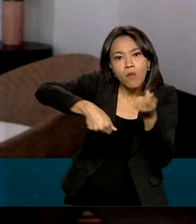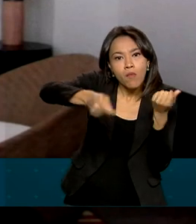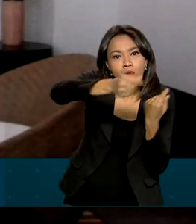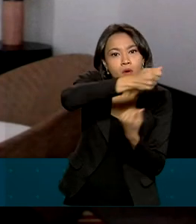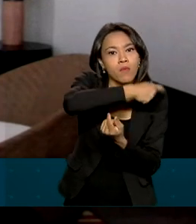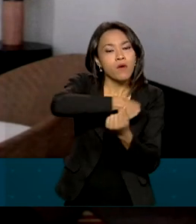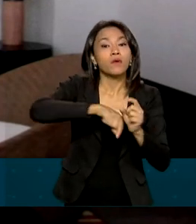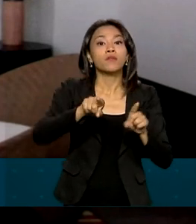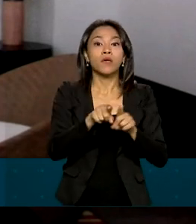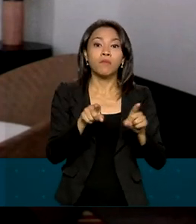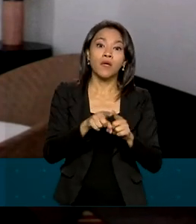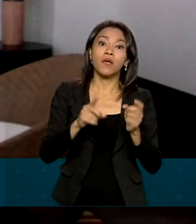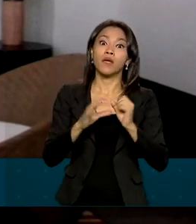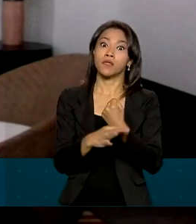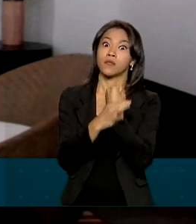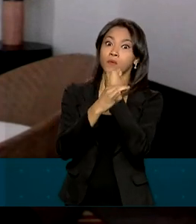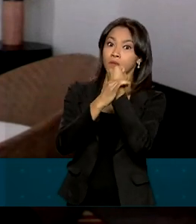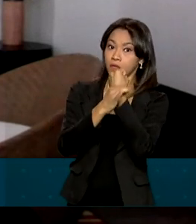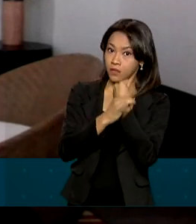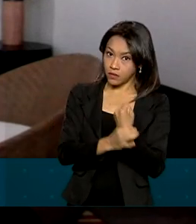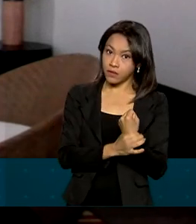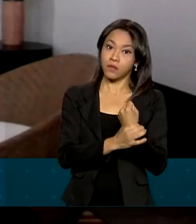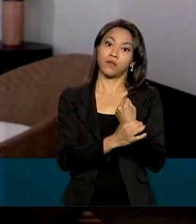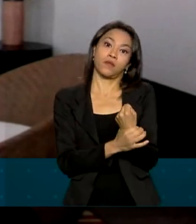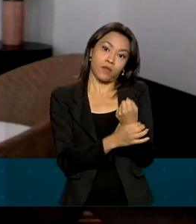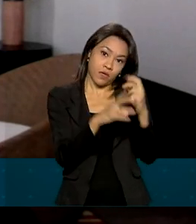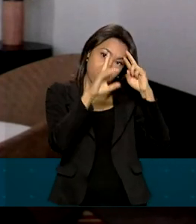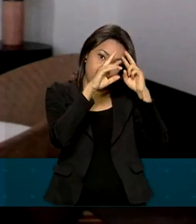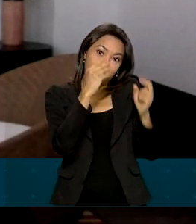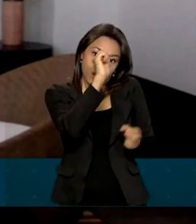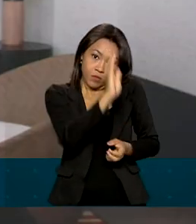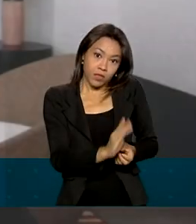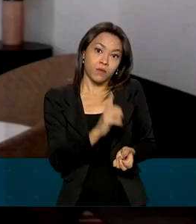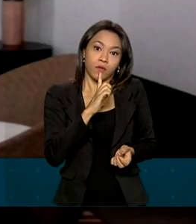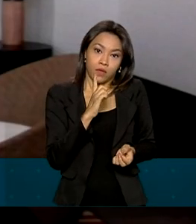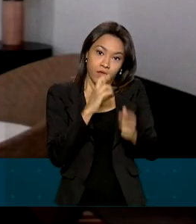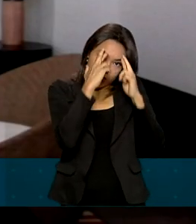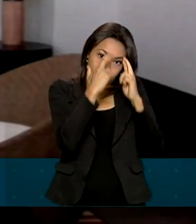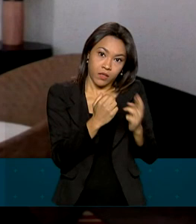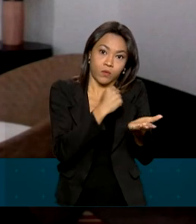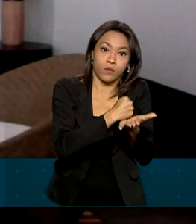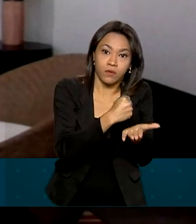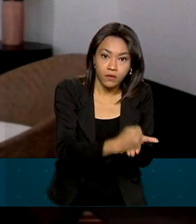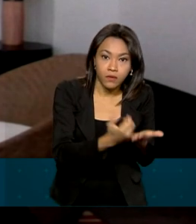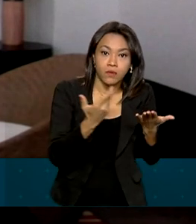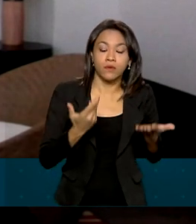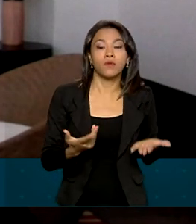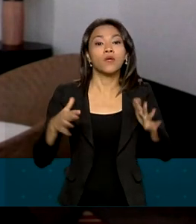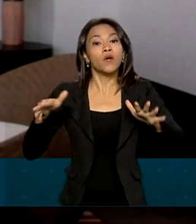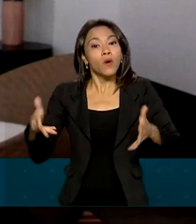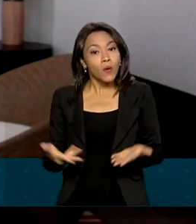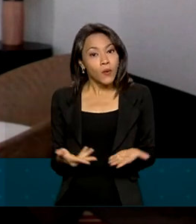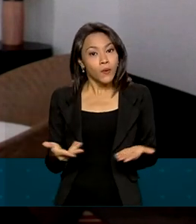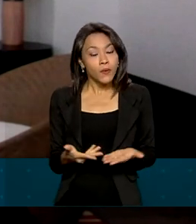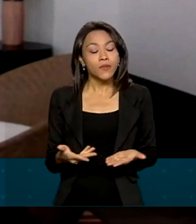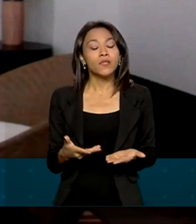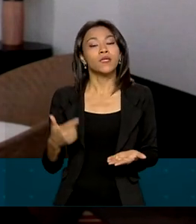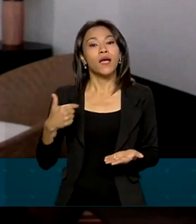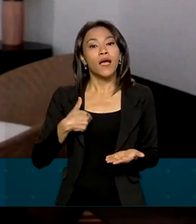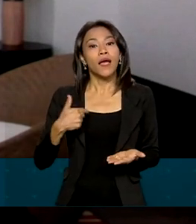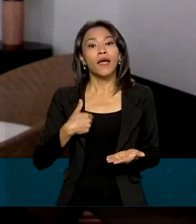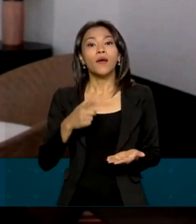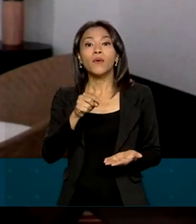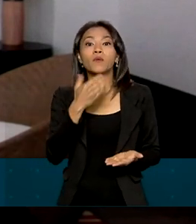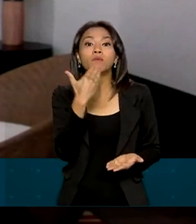segurança jurídica que o Brasil tem hoje. Mas, sobretudo, atende, eu acho, hoje em dia, a reclamos da